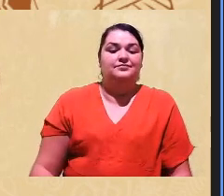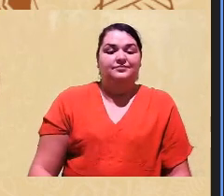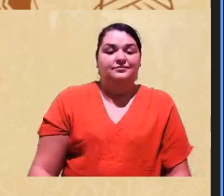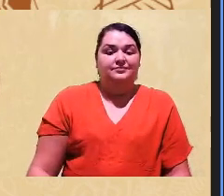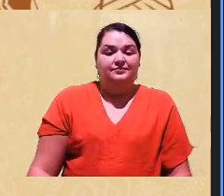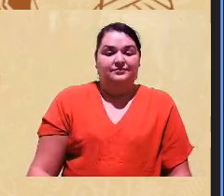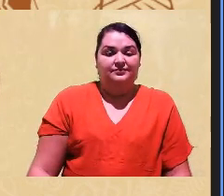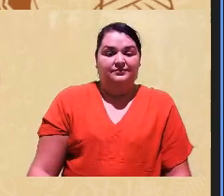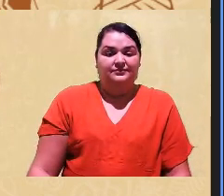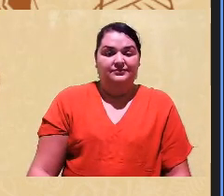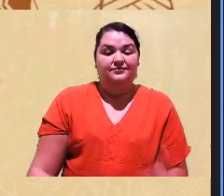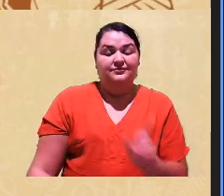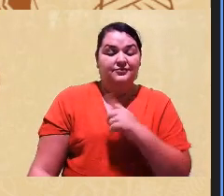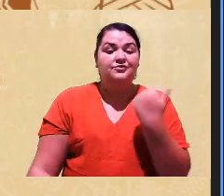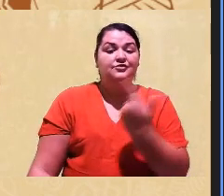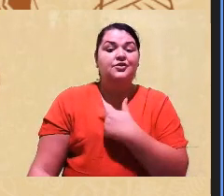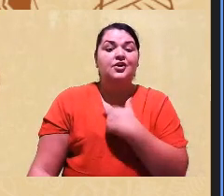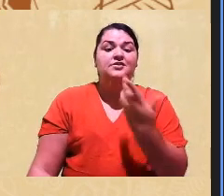nós no Brasil?